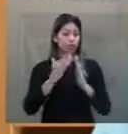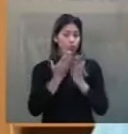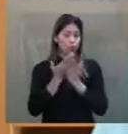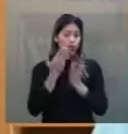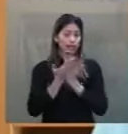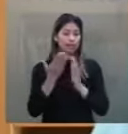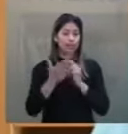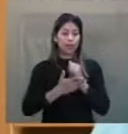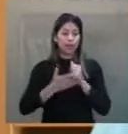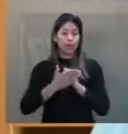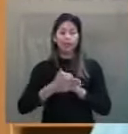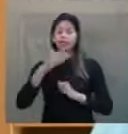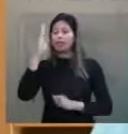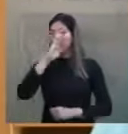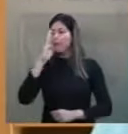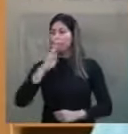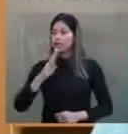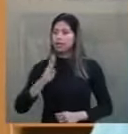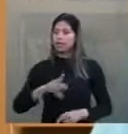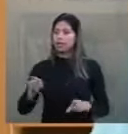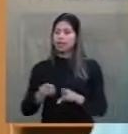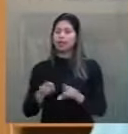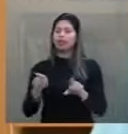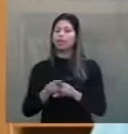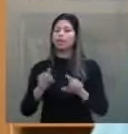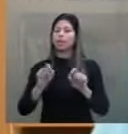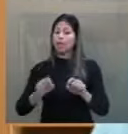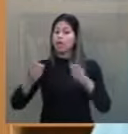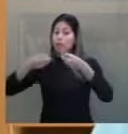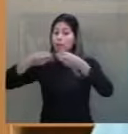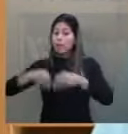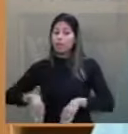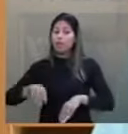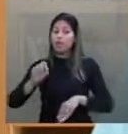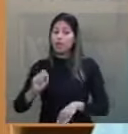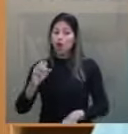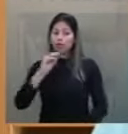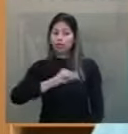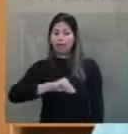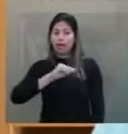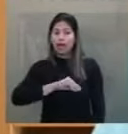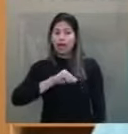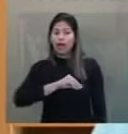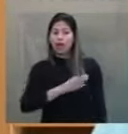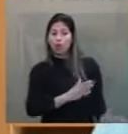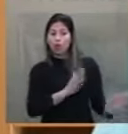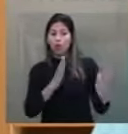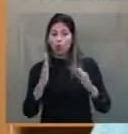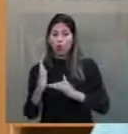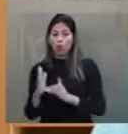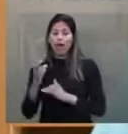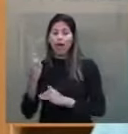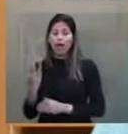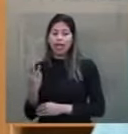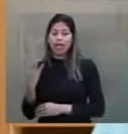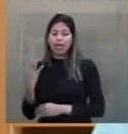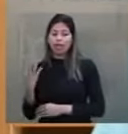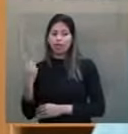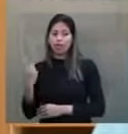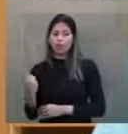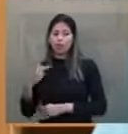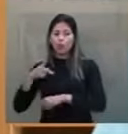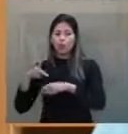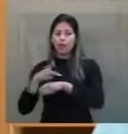brasileira detém também os piores salários entre os 41 países pesquisados